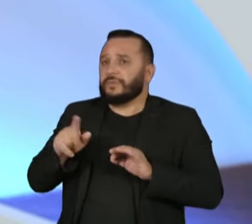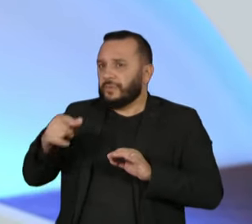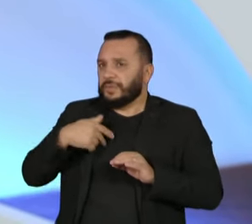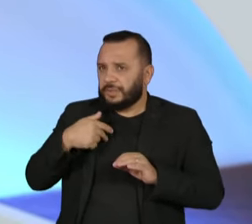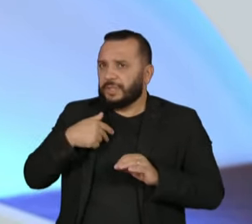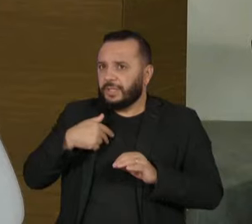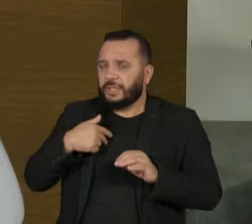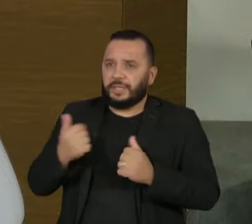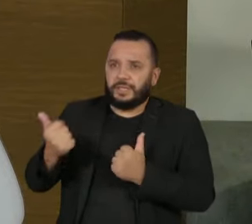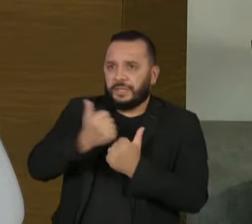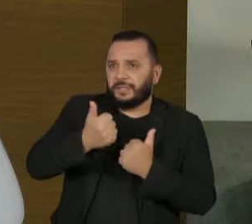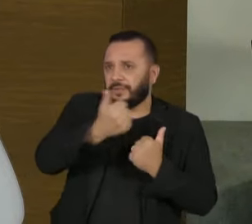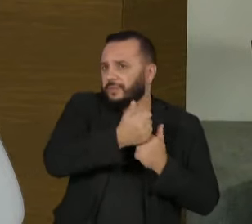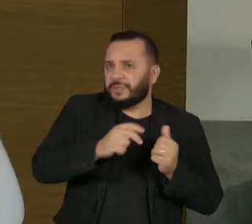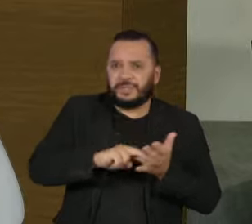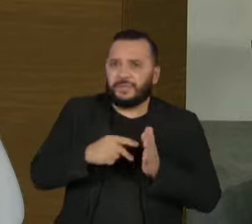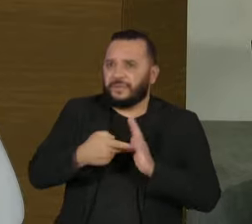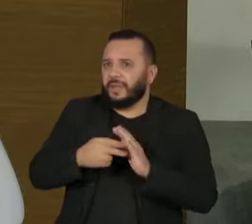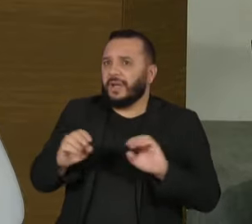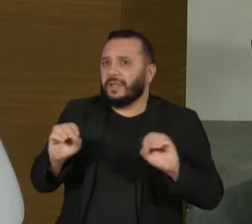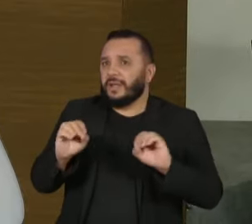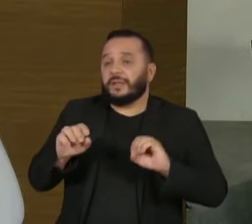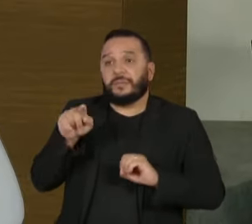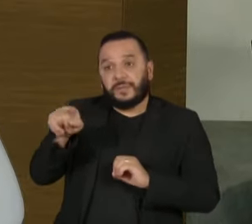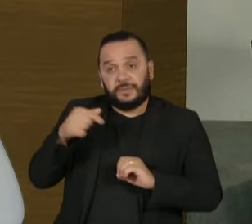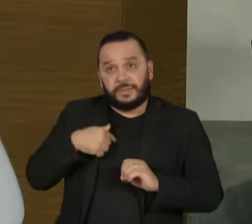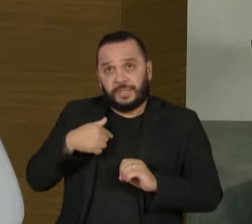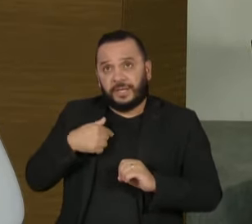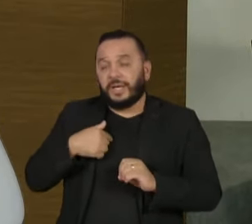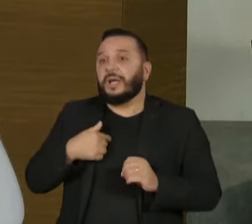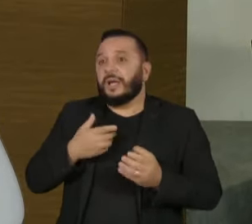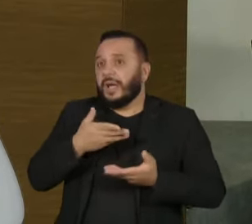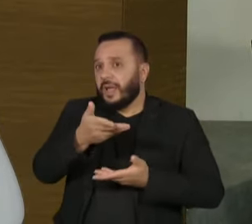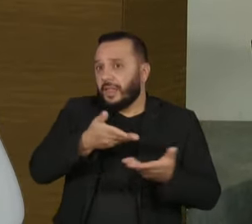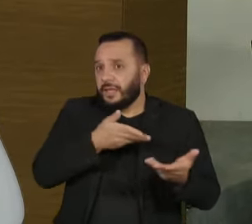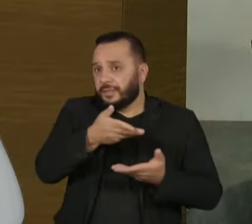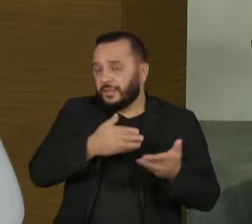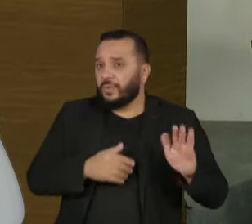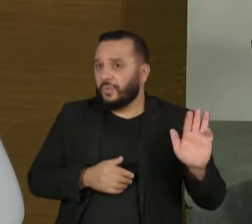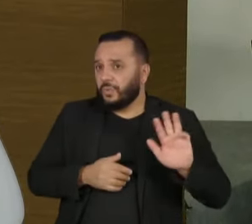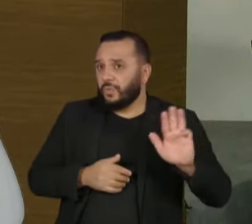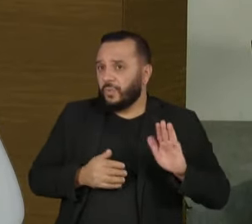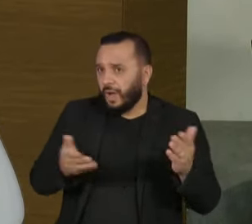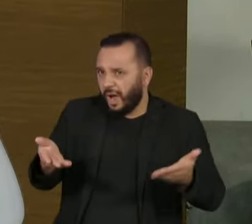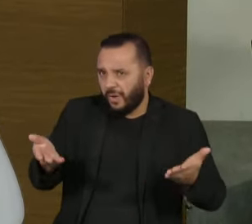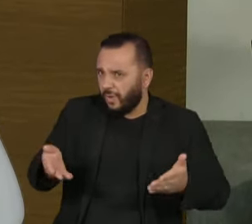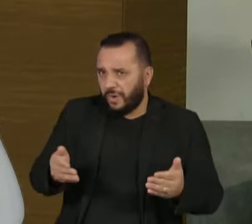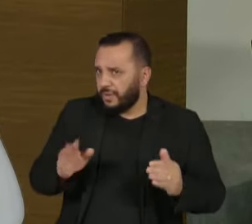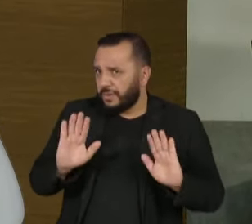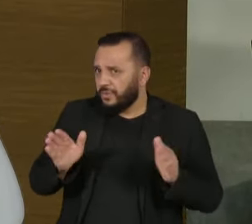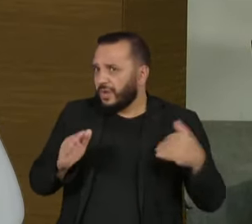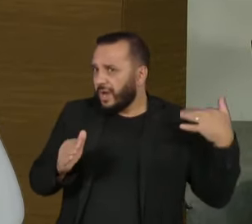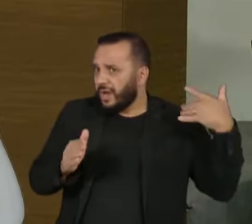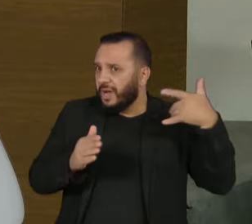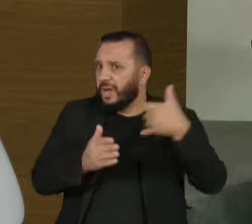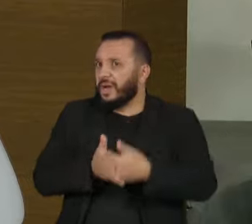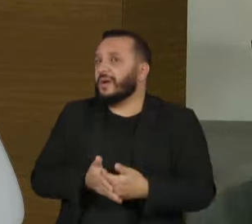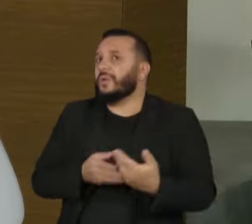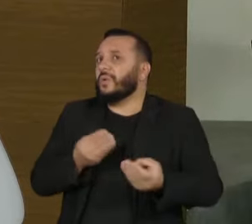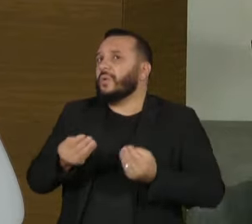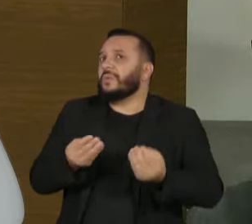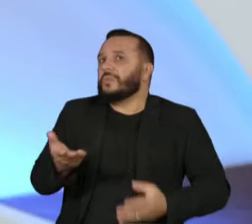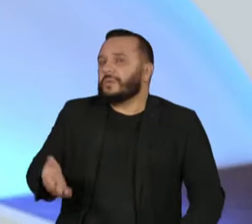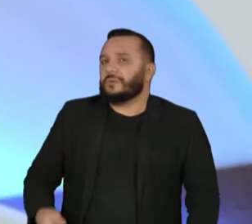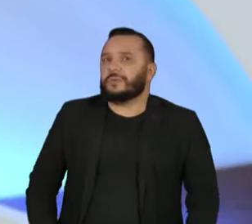comissão de transmissão, não quer dizer absolutamente nada. Mas a sua relação com o presidente Lula não é de agora. O senhor está onde nesse